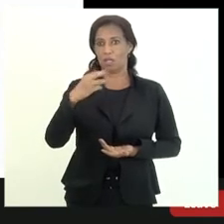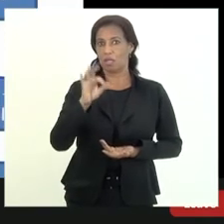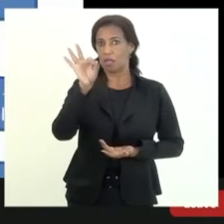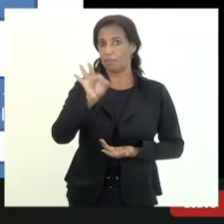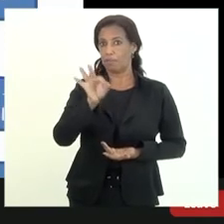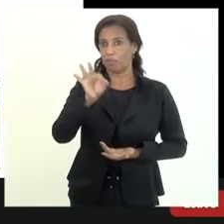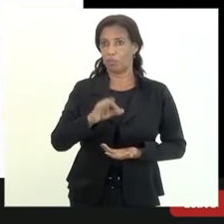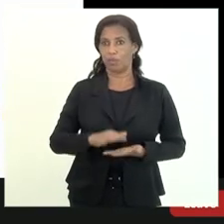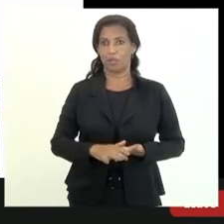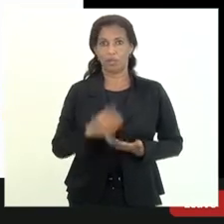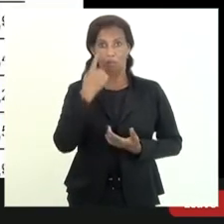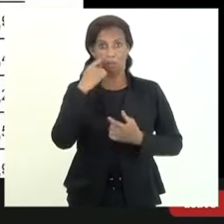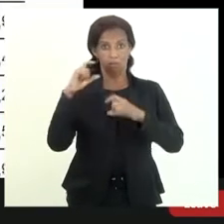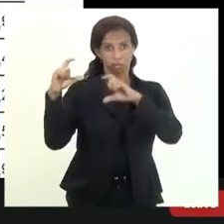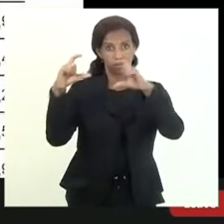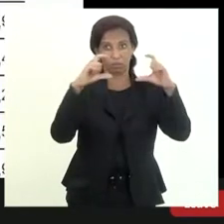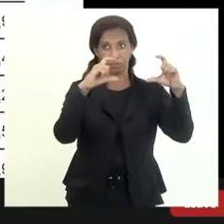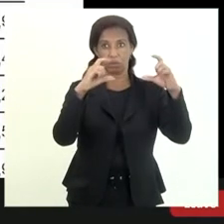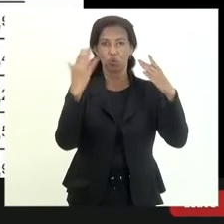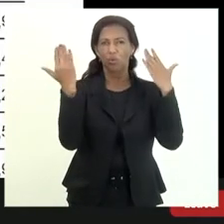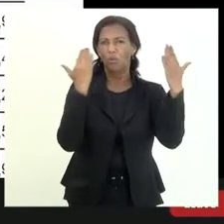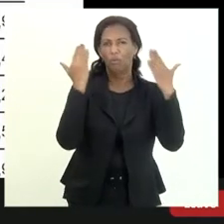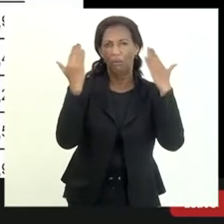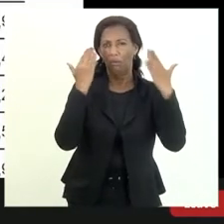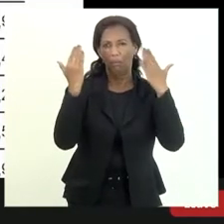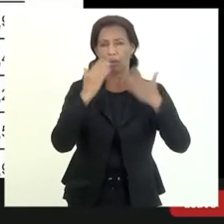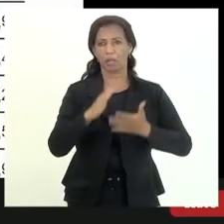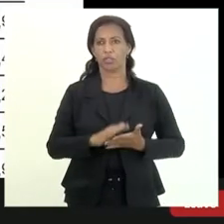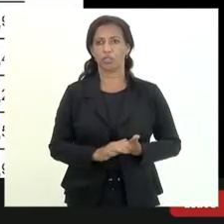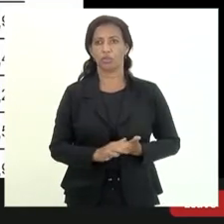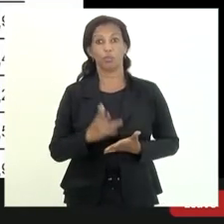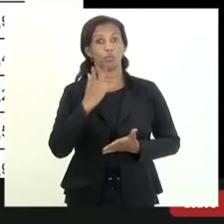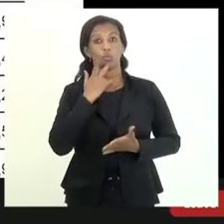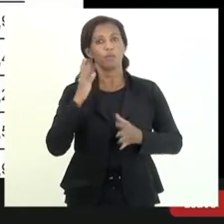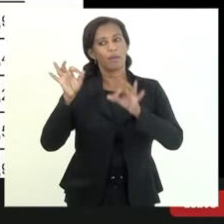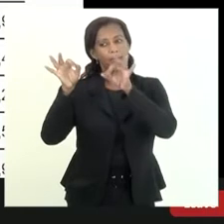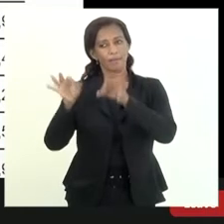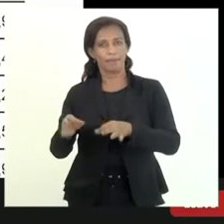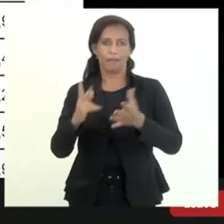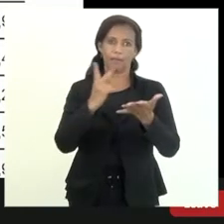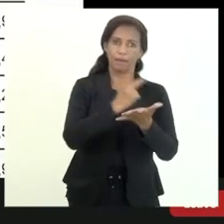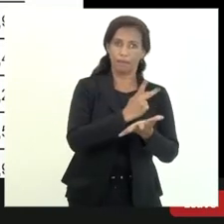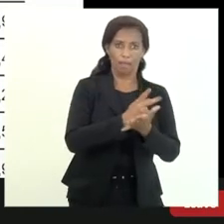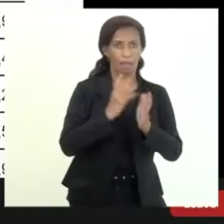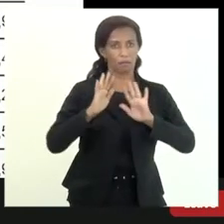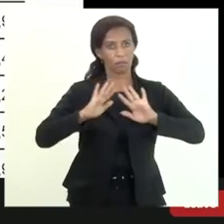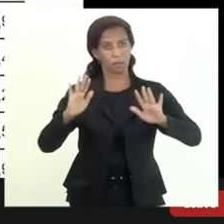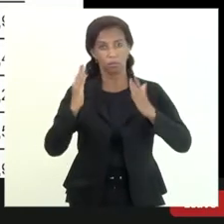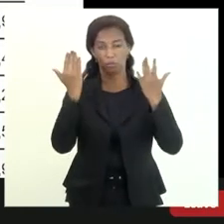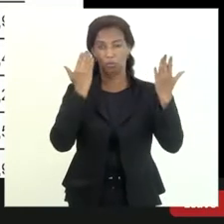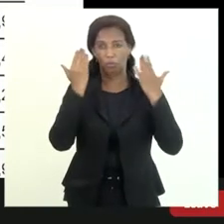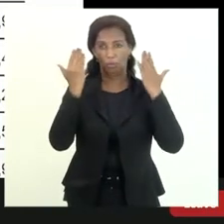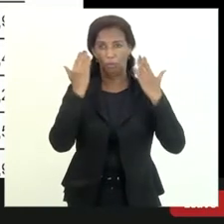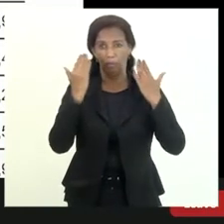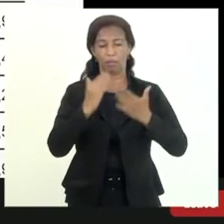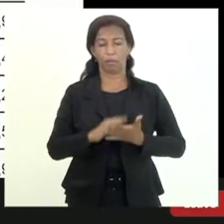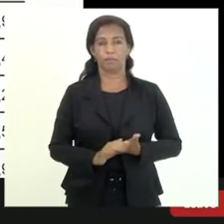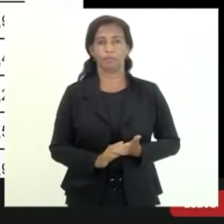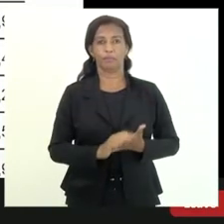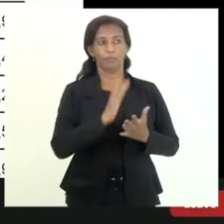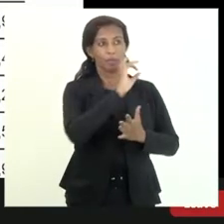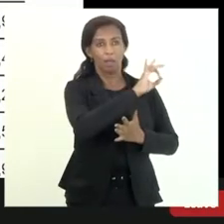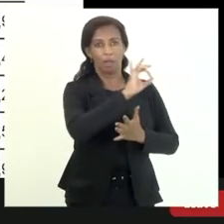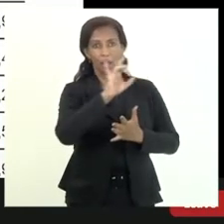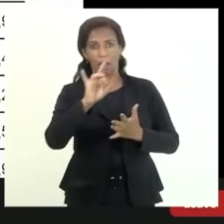vejamos aqui é só um comparativo não está dizendo que o da PGE está certo ou está certo ou está errado isso tem que variar cada ente a